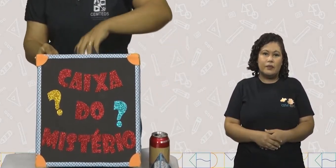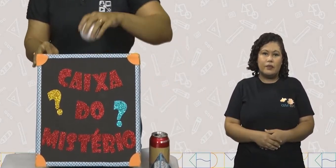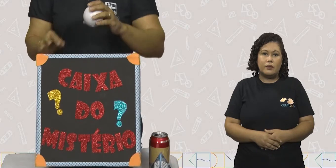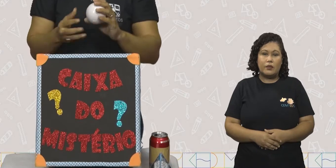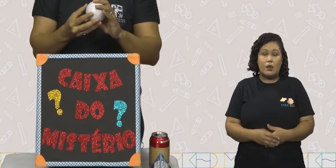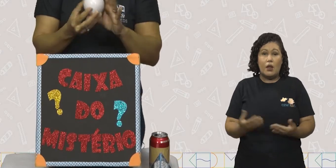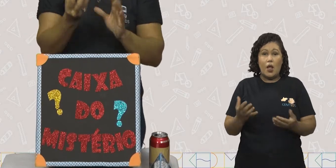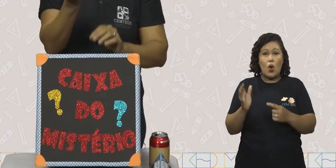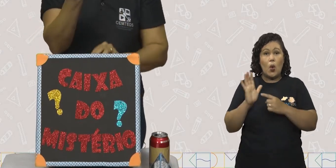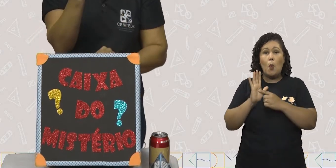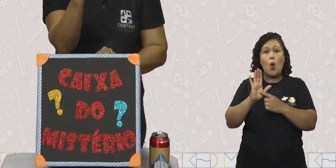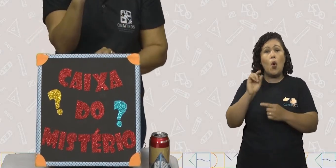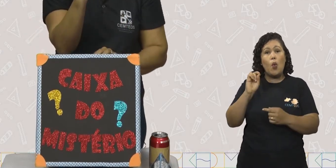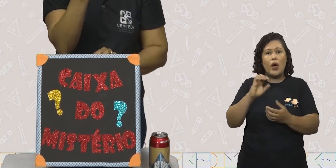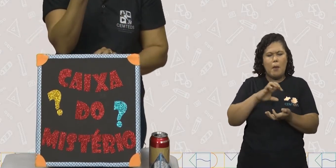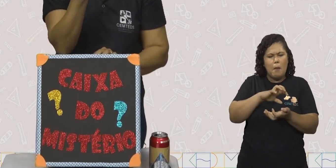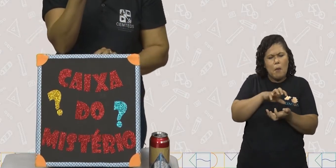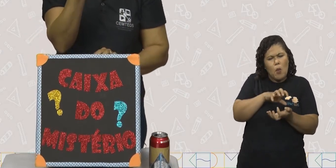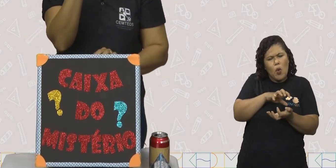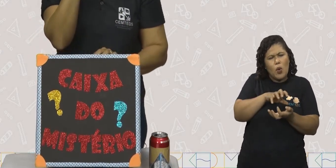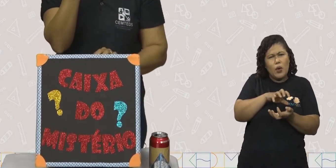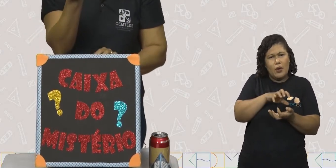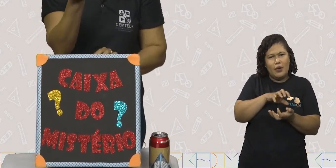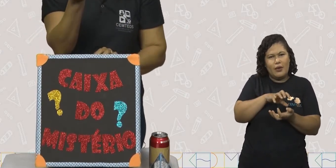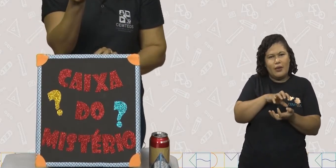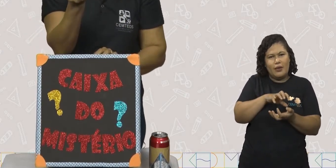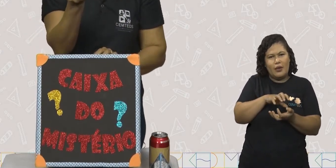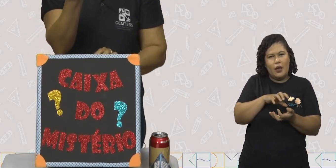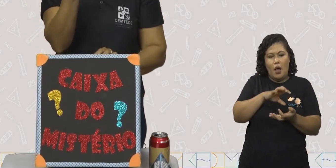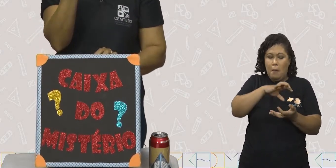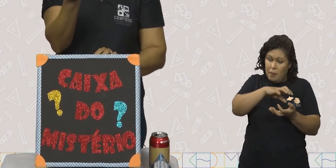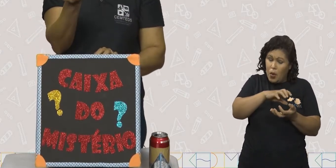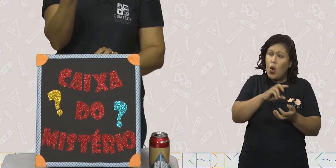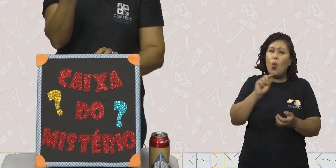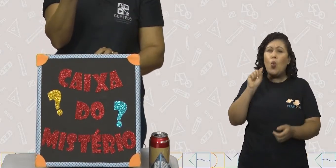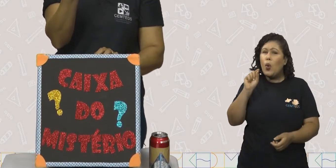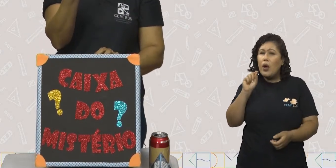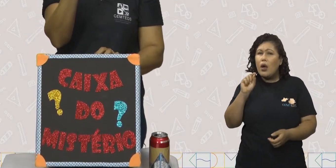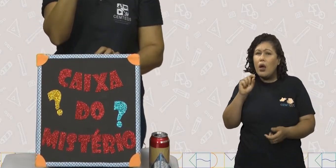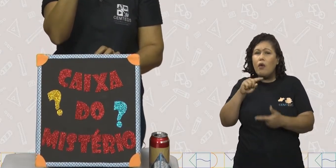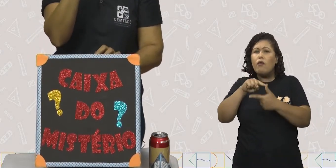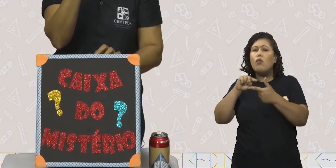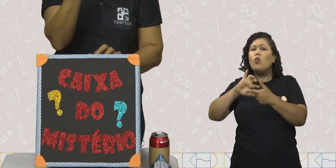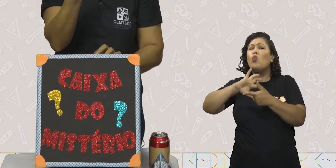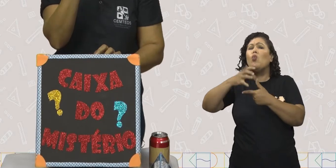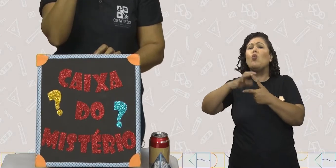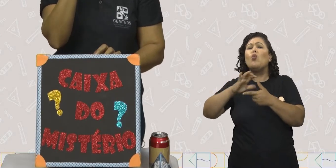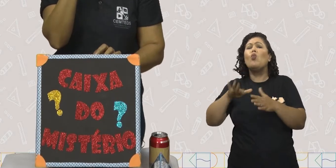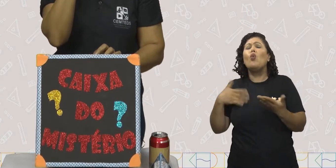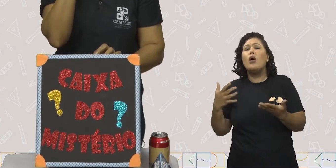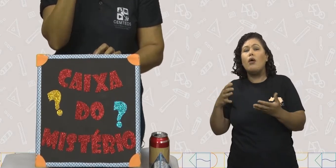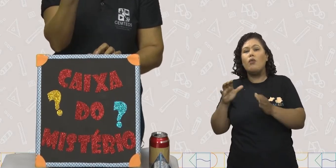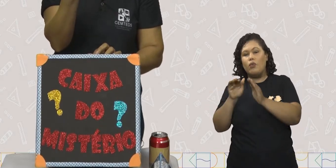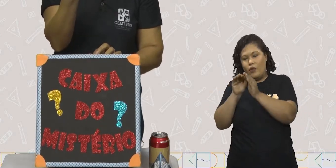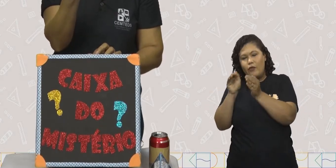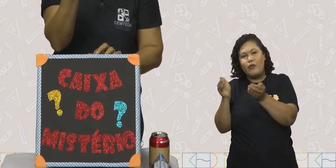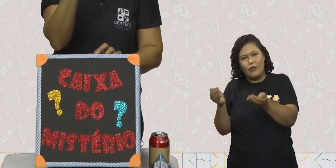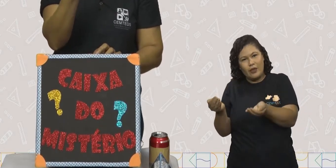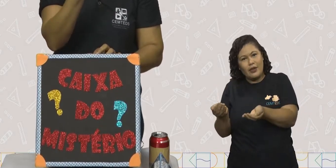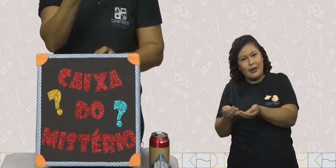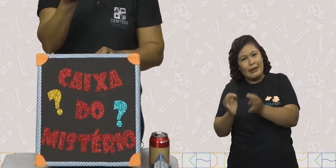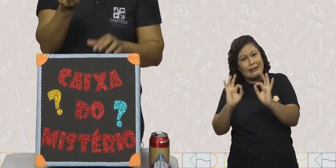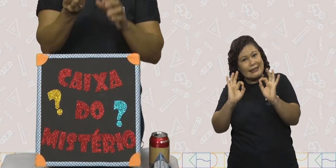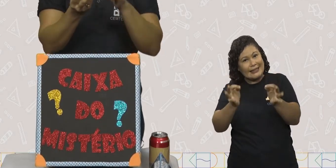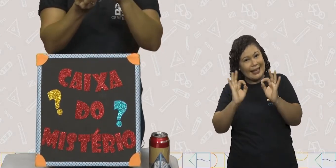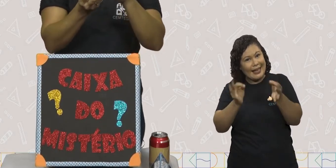E agora eu trouxe uma bola e a bola se parece com uma esfera.